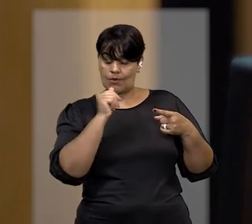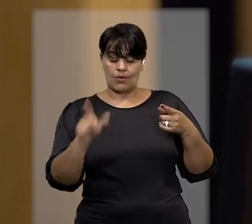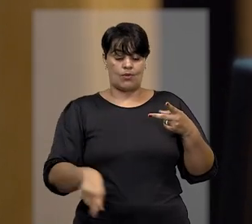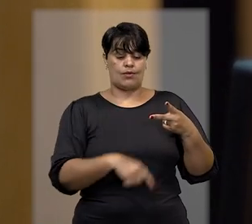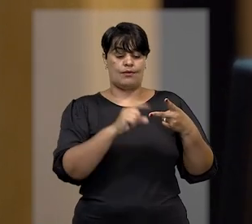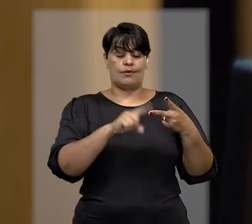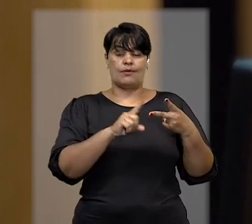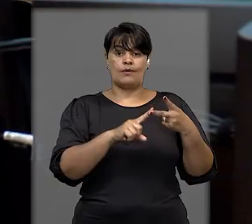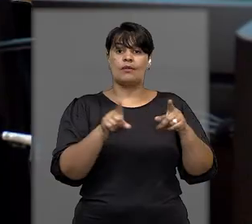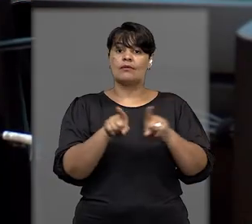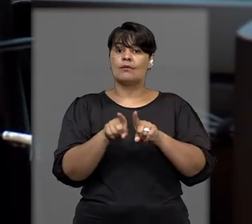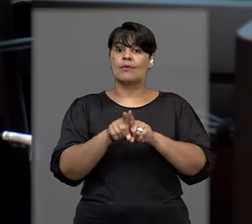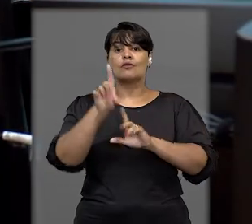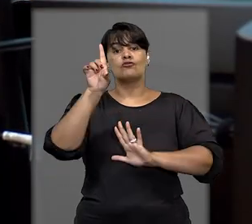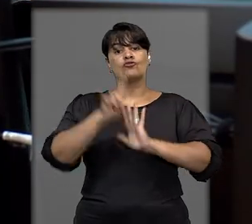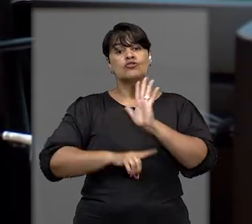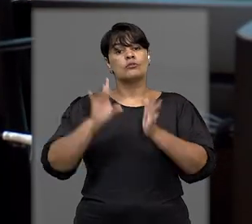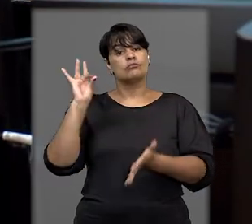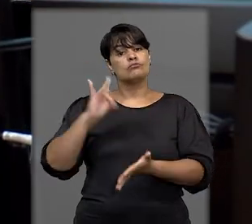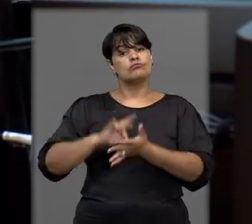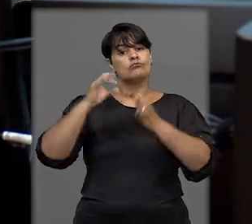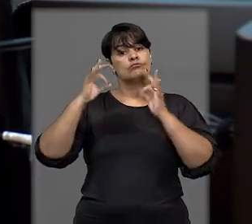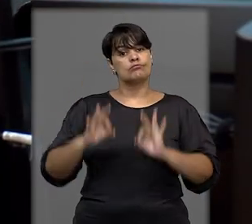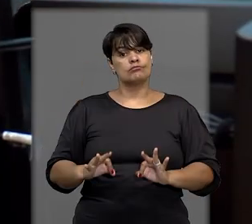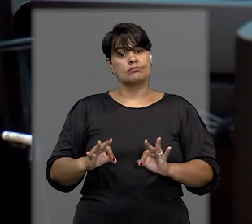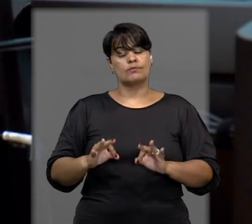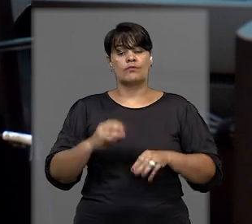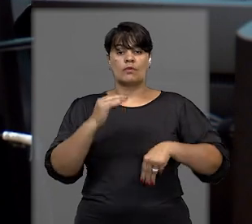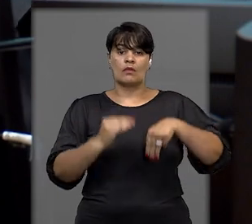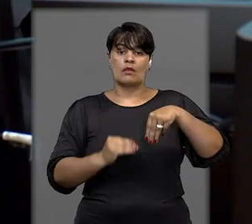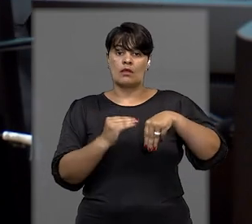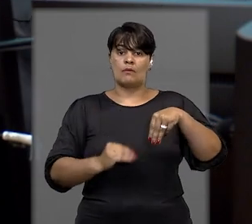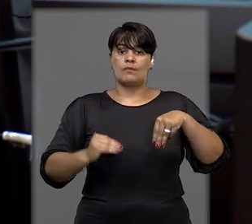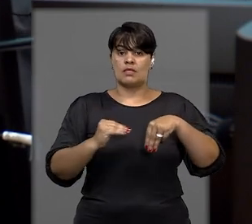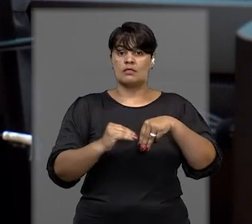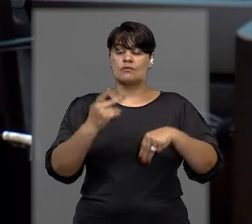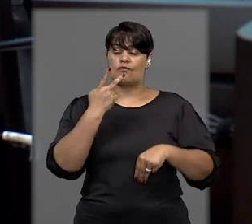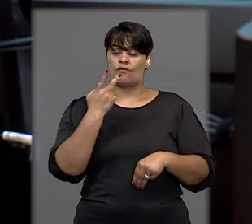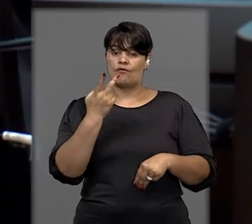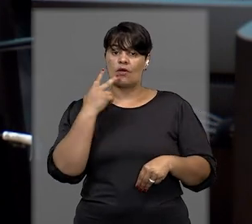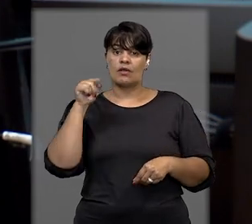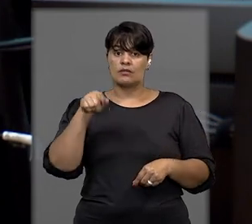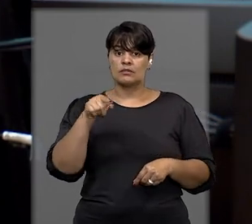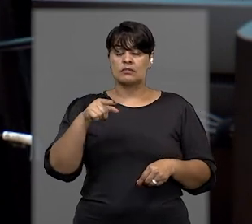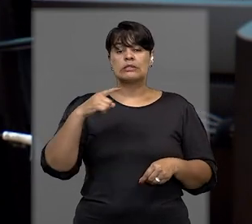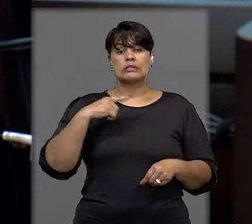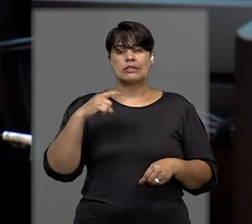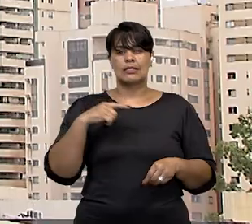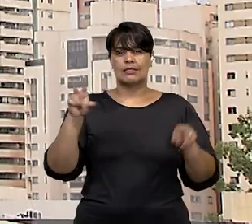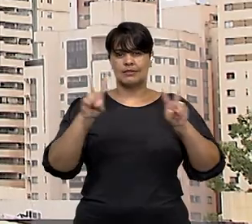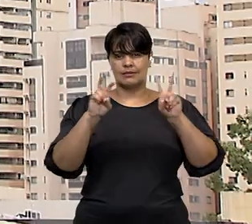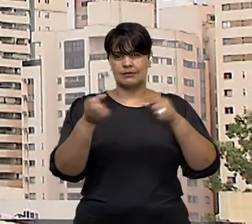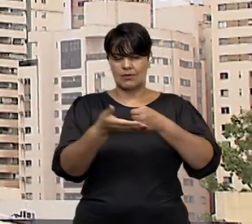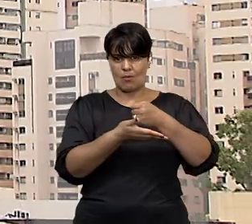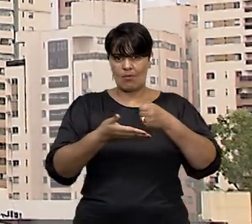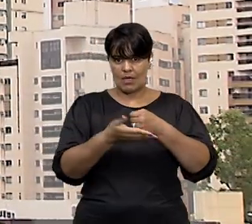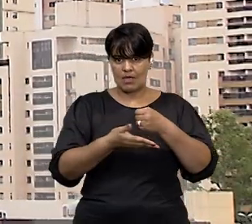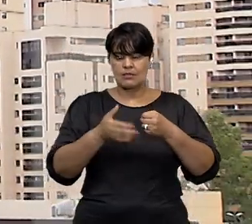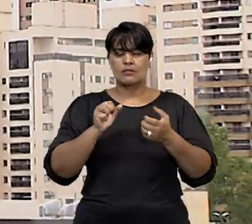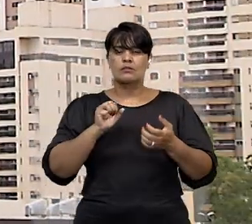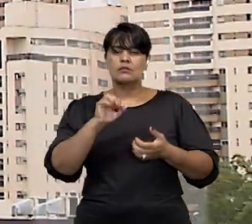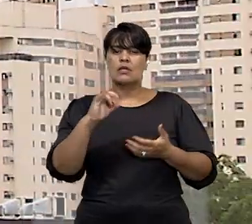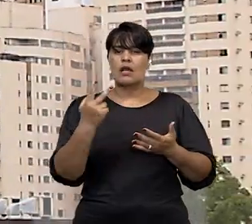do direito alegado. Para a ministra, o chamado periculum imora existe na medida em que, uma vez